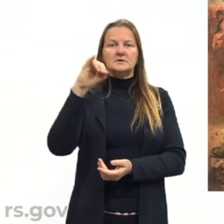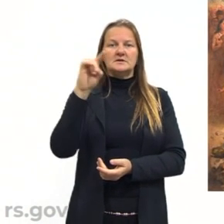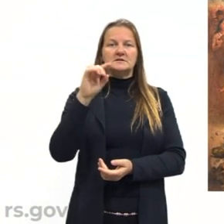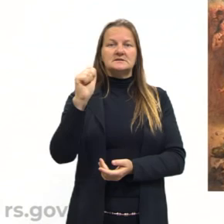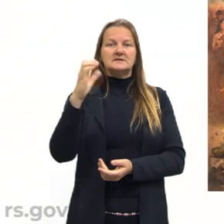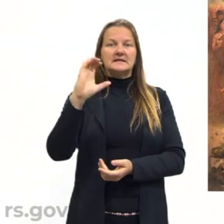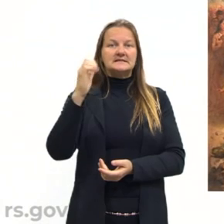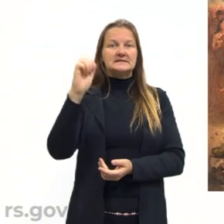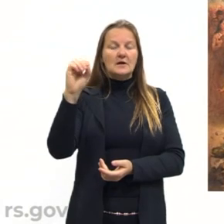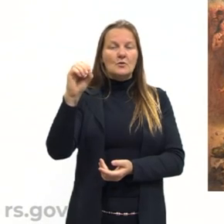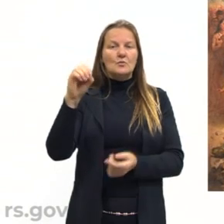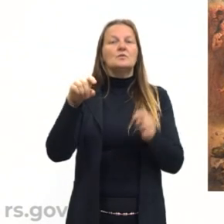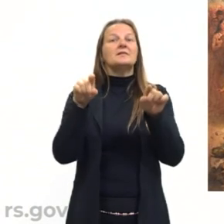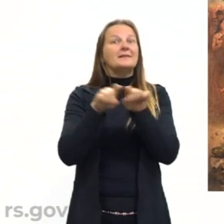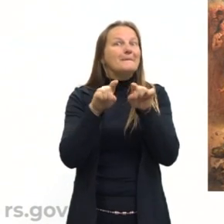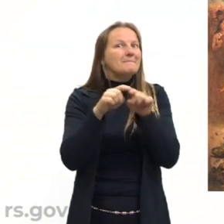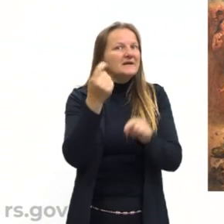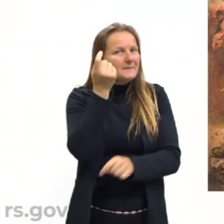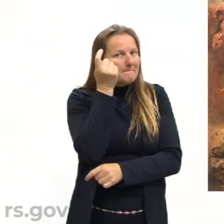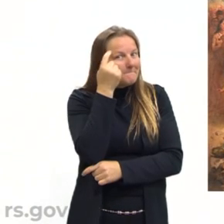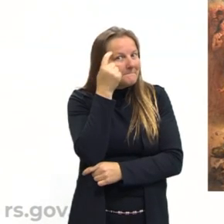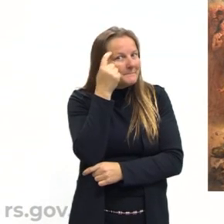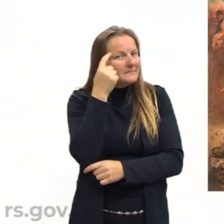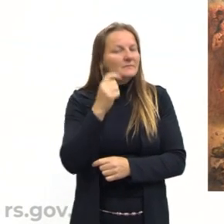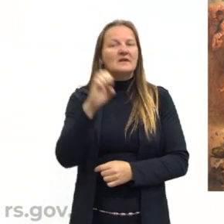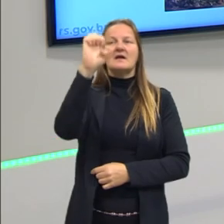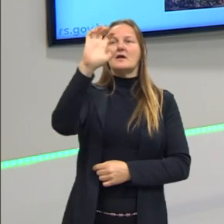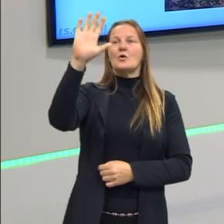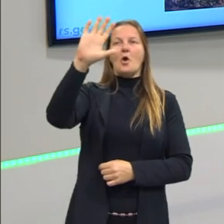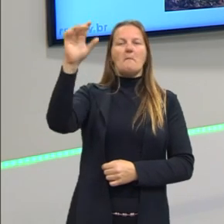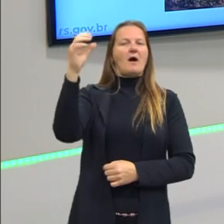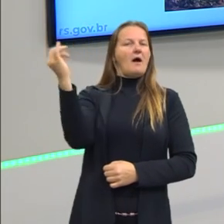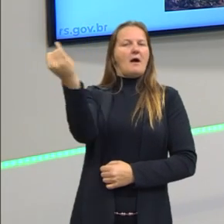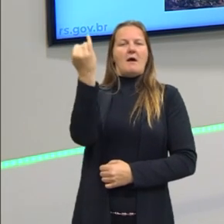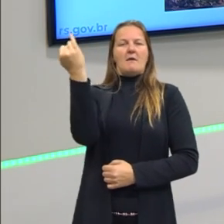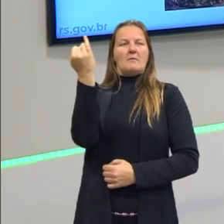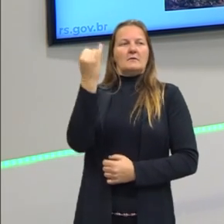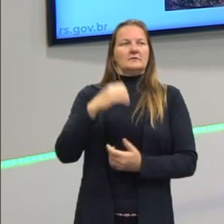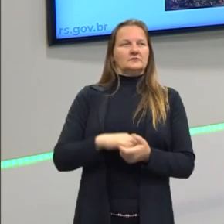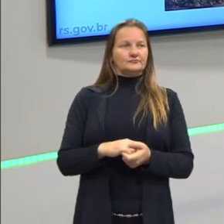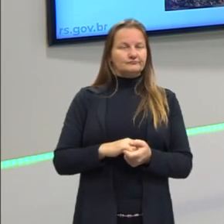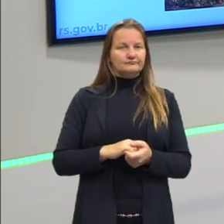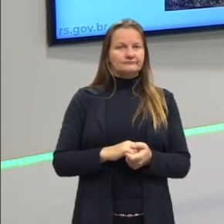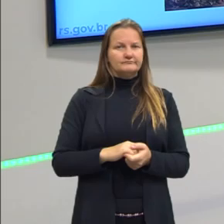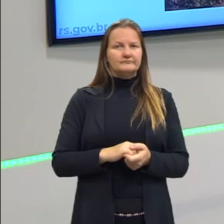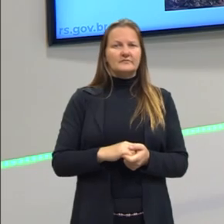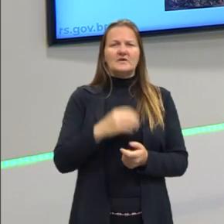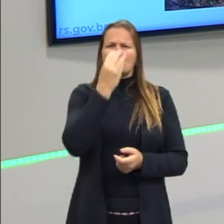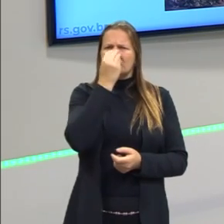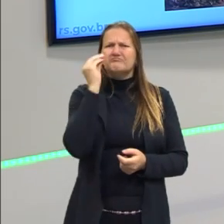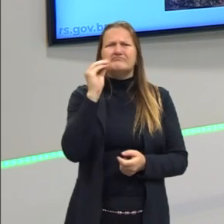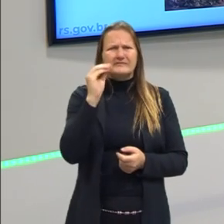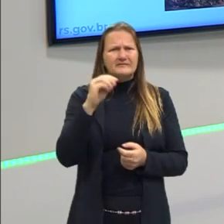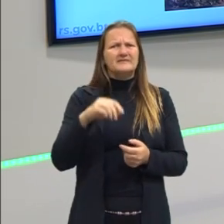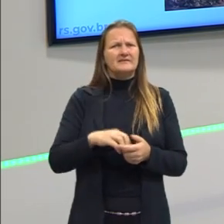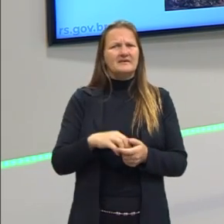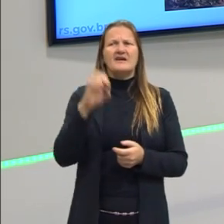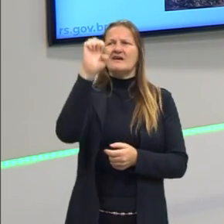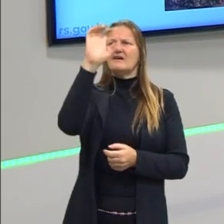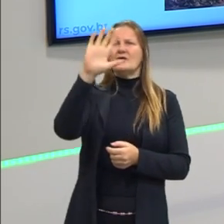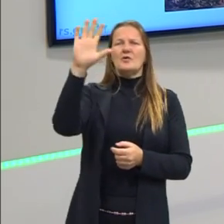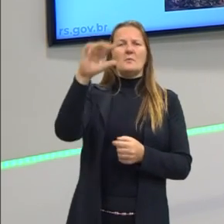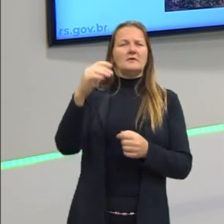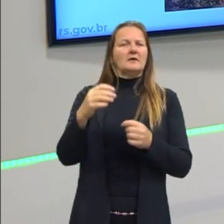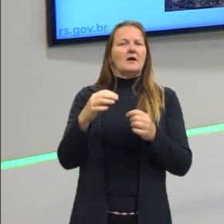pensamento. Isso da gente achar que o europeu é mais importante, ou até essa coisa super preconceituosa, de que o europeu é